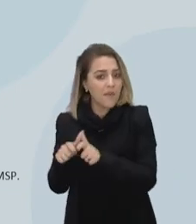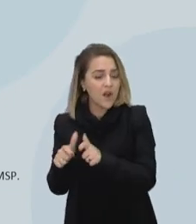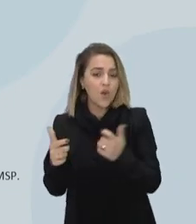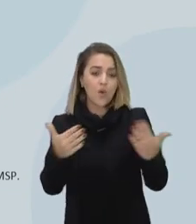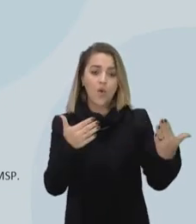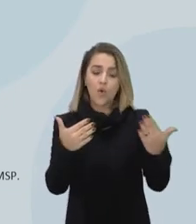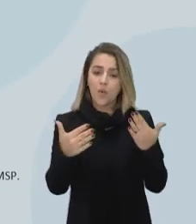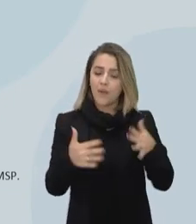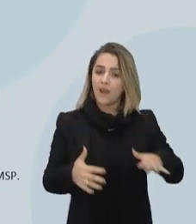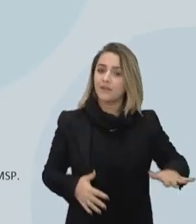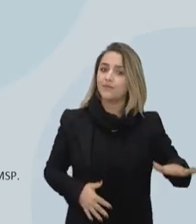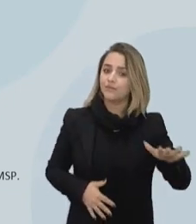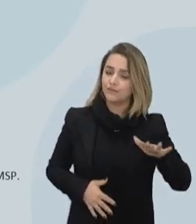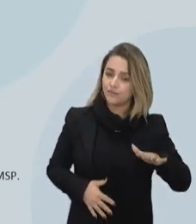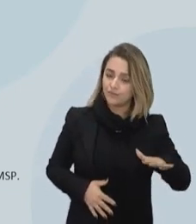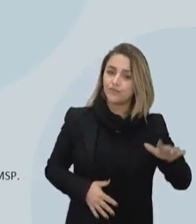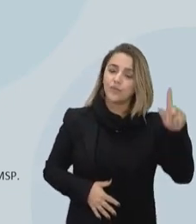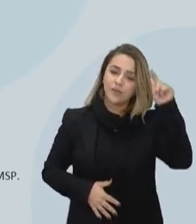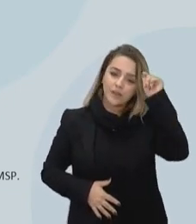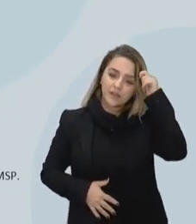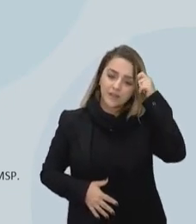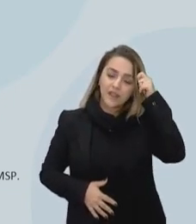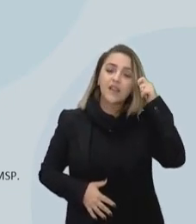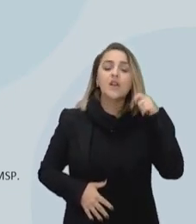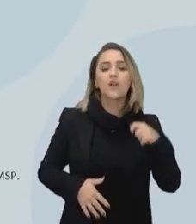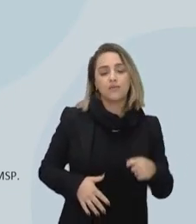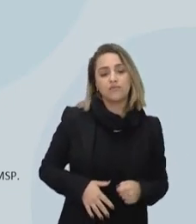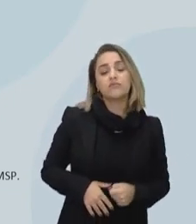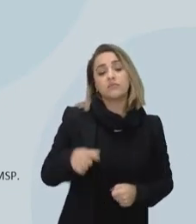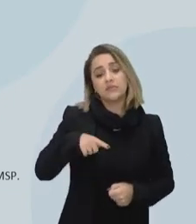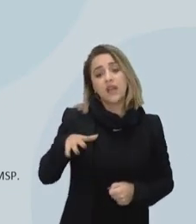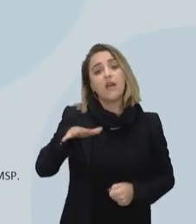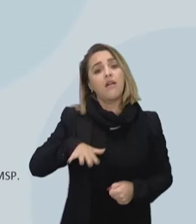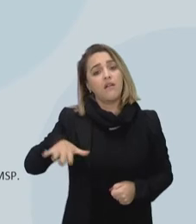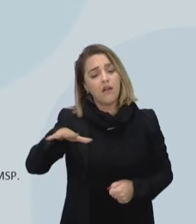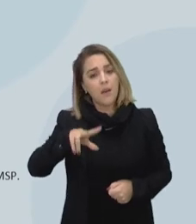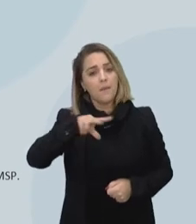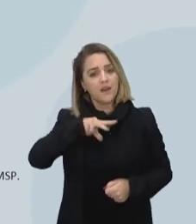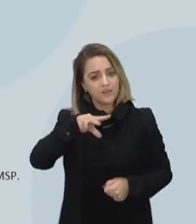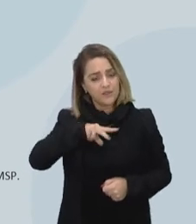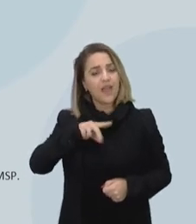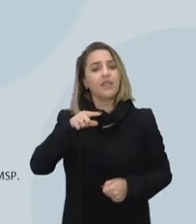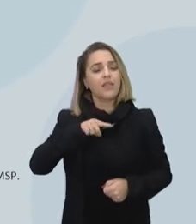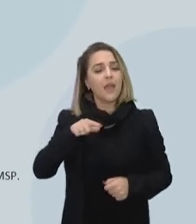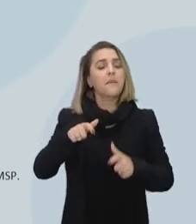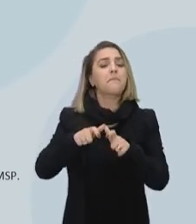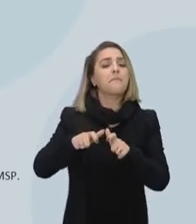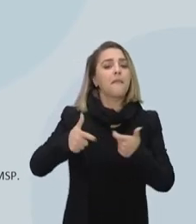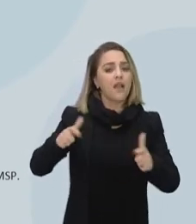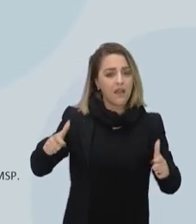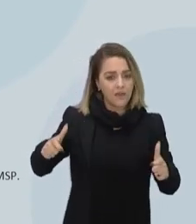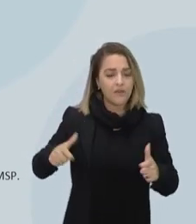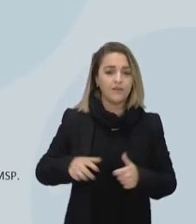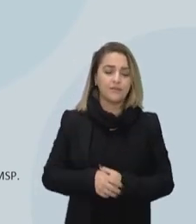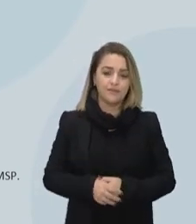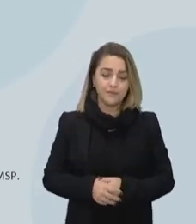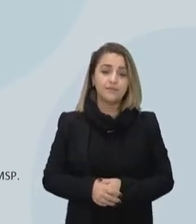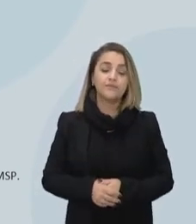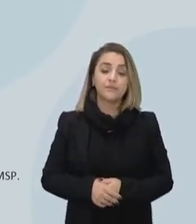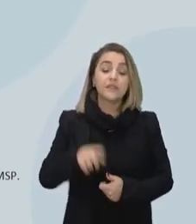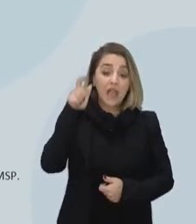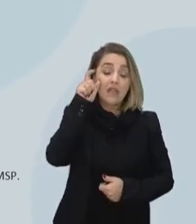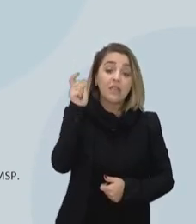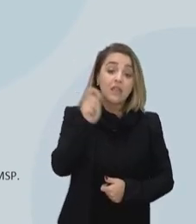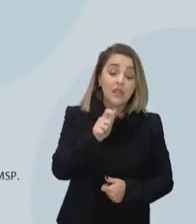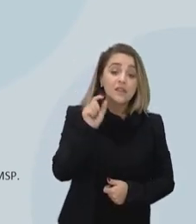pele preta ou parda. E na rede privada é o contrário, uma proporção maior. Daí uma questão interessante,